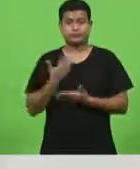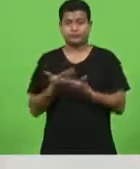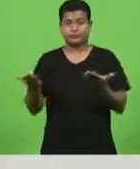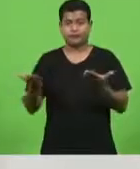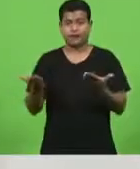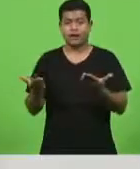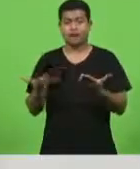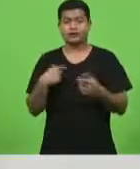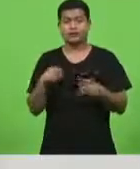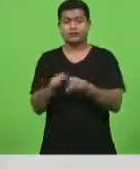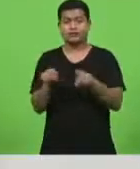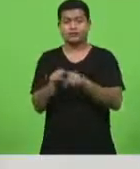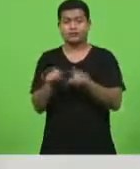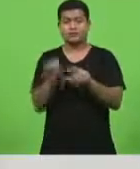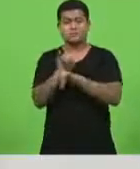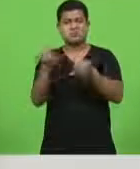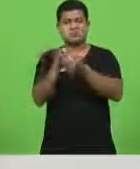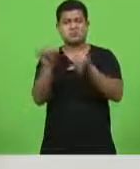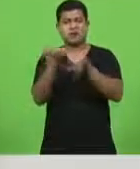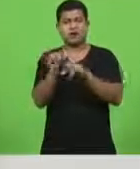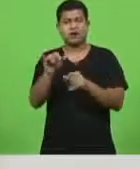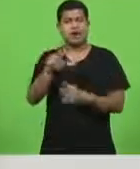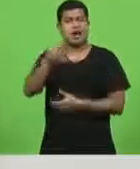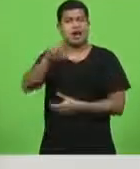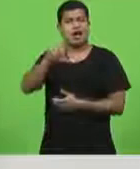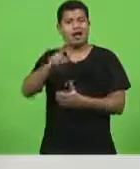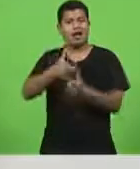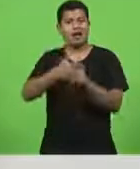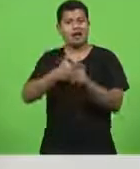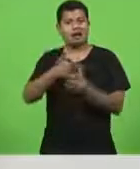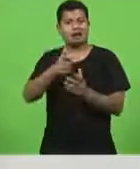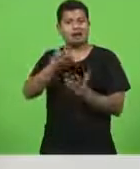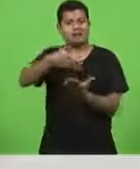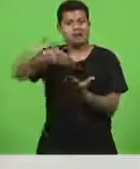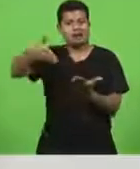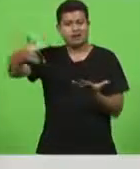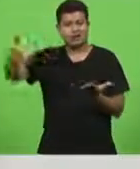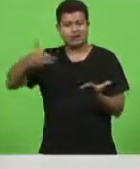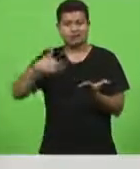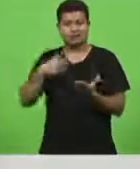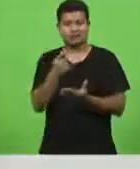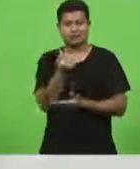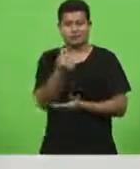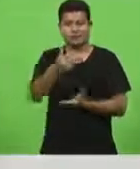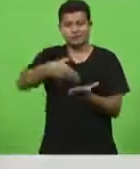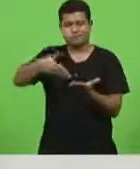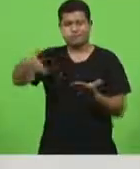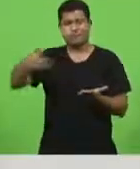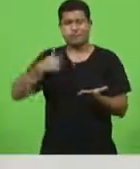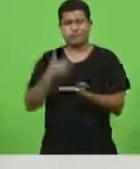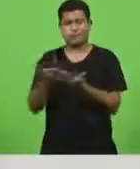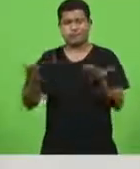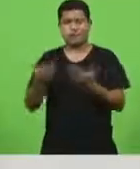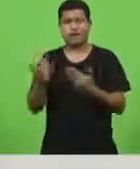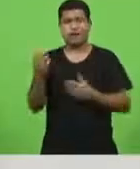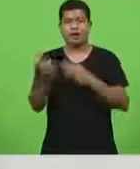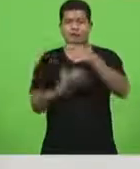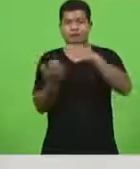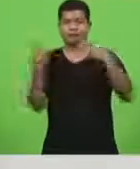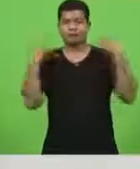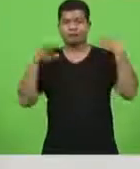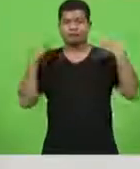crédito para as empresas de turismo e a criação de um novo fundo de aval para permitir aqueles empreendedores